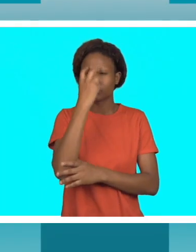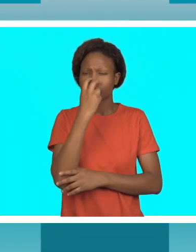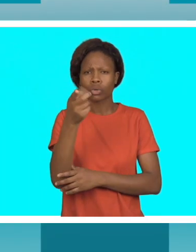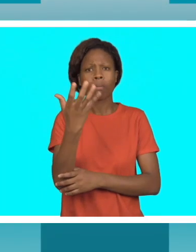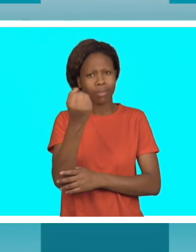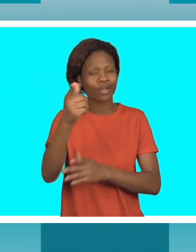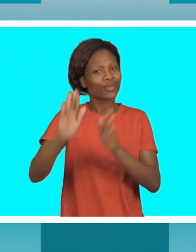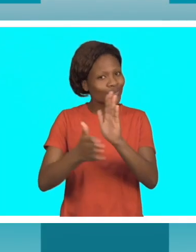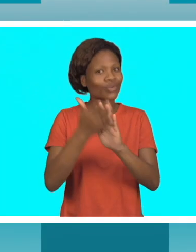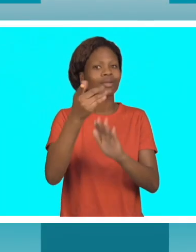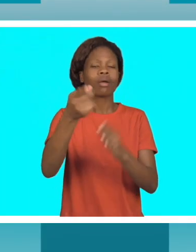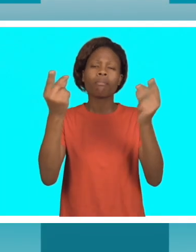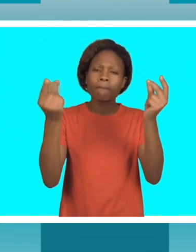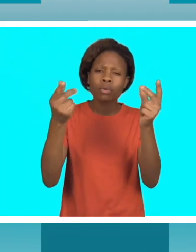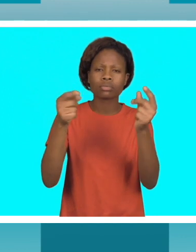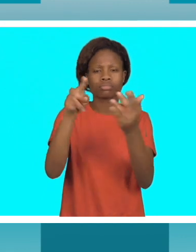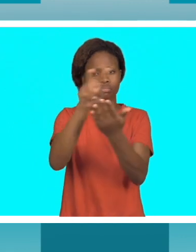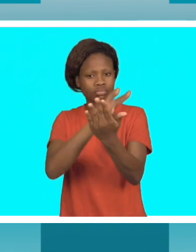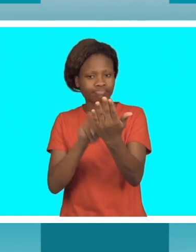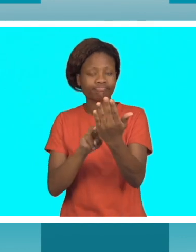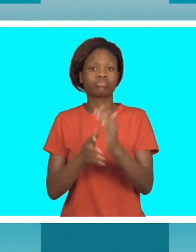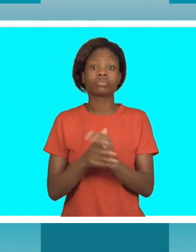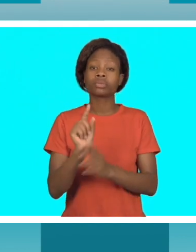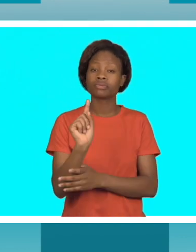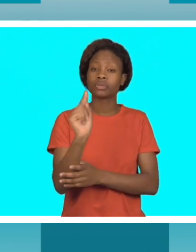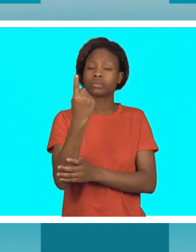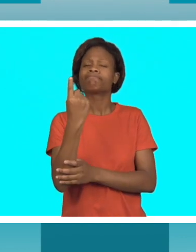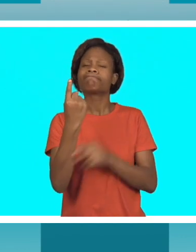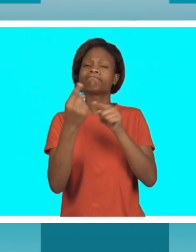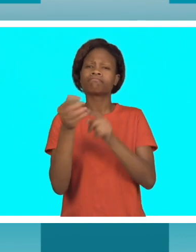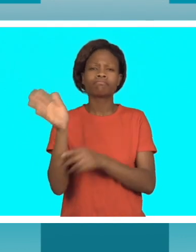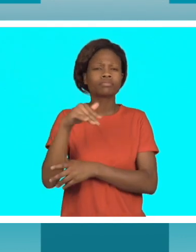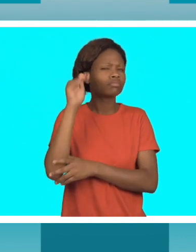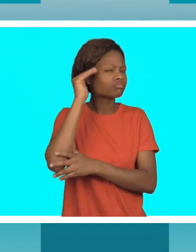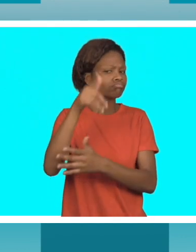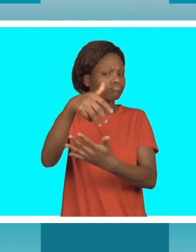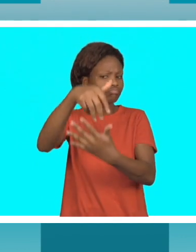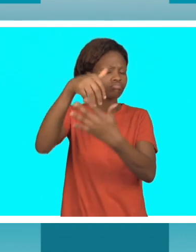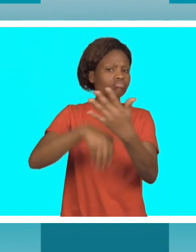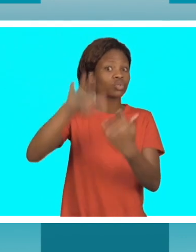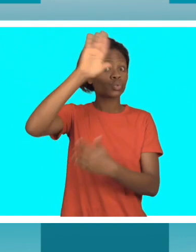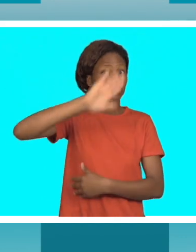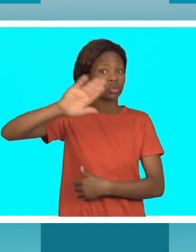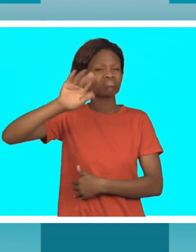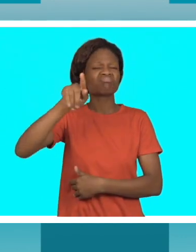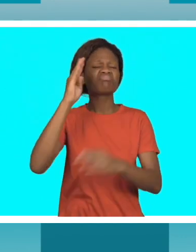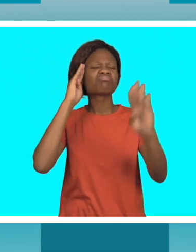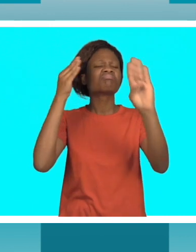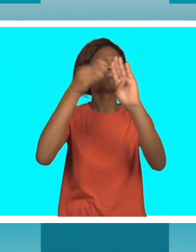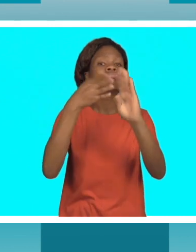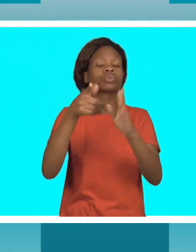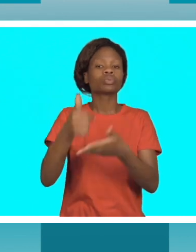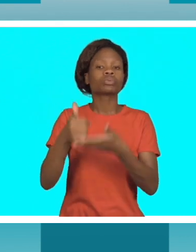Cegos e ambliopes já podem começar a aceder a obras literárias em formato de áudio. Os primeiros discos foram